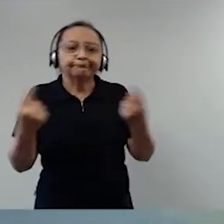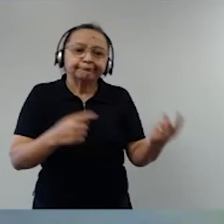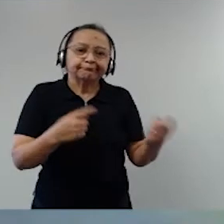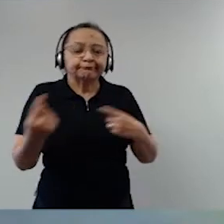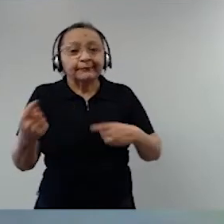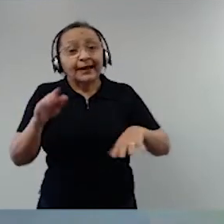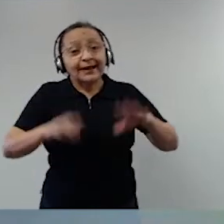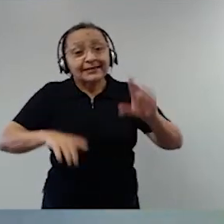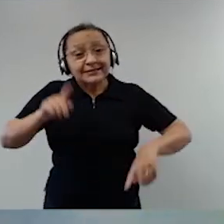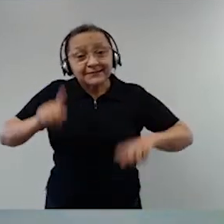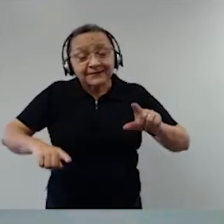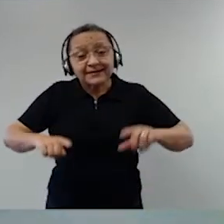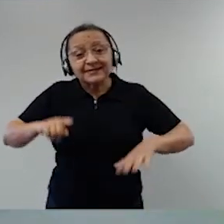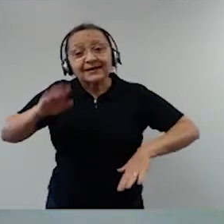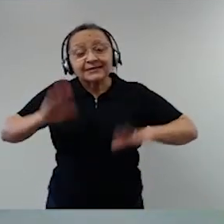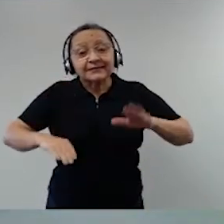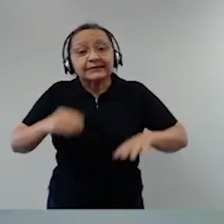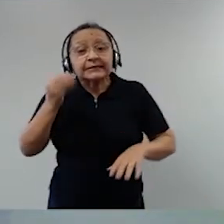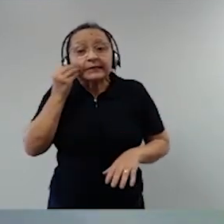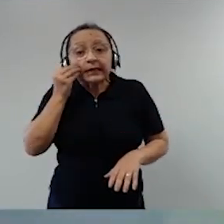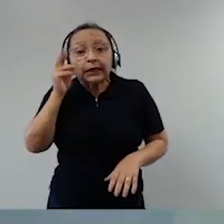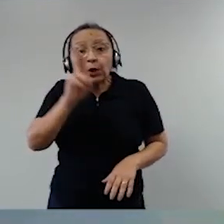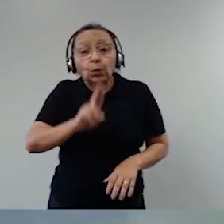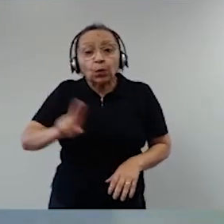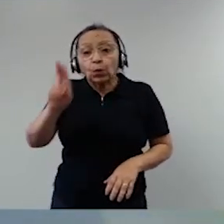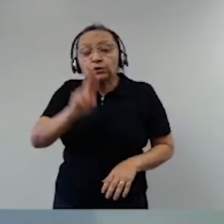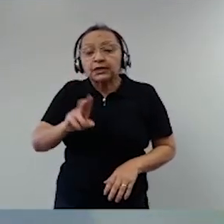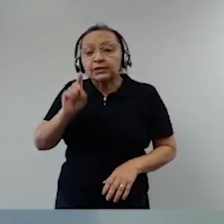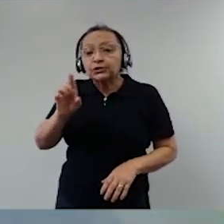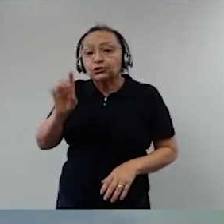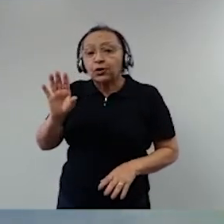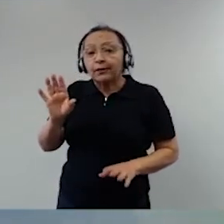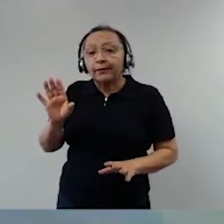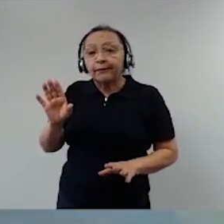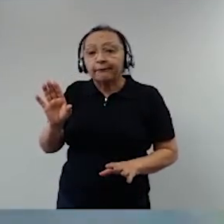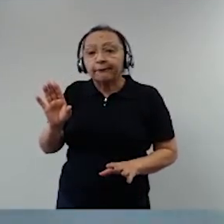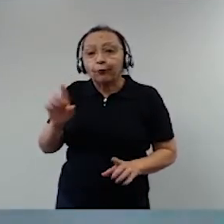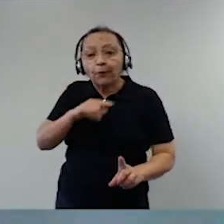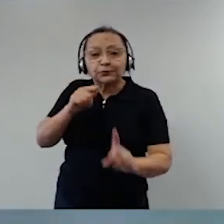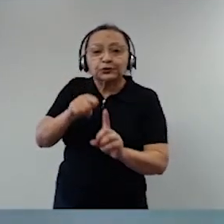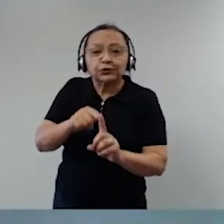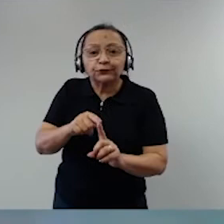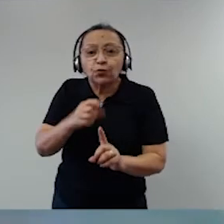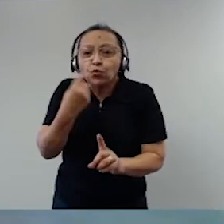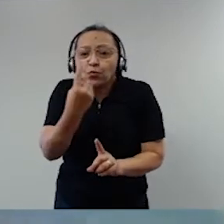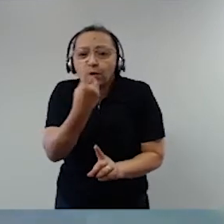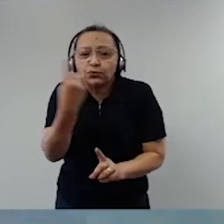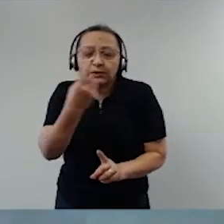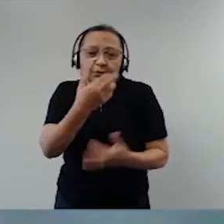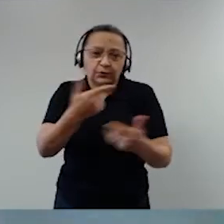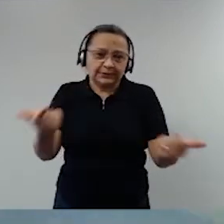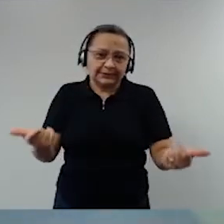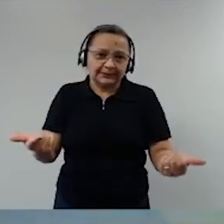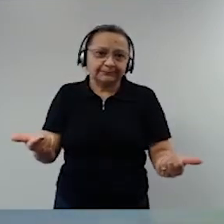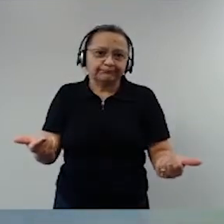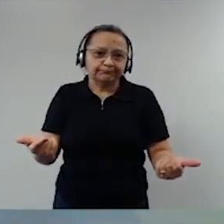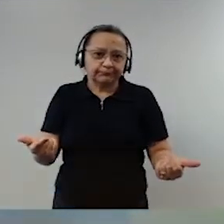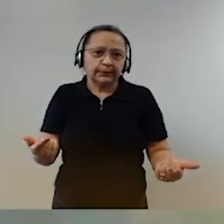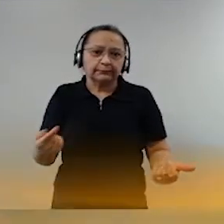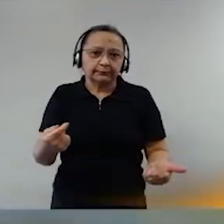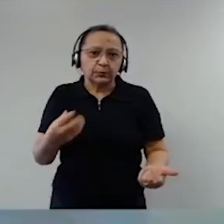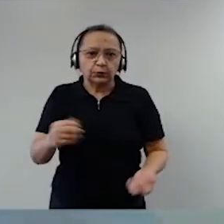às vezes, tentam utilizar politicamente o prestígio das Forças Armadas, que foi construído com um profissionalismo muito forte